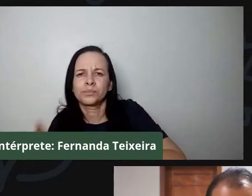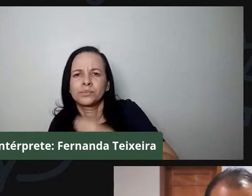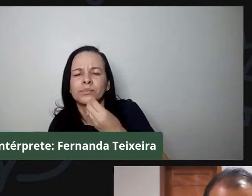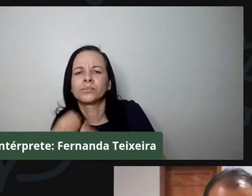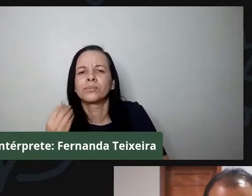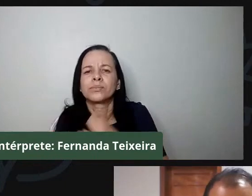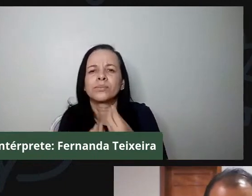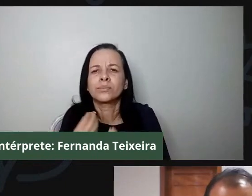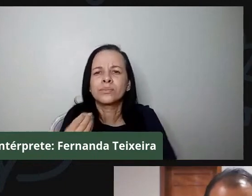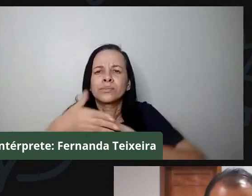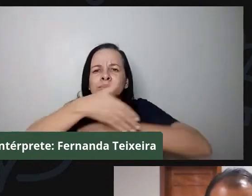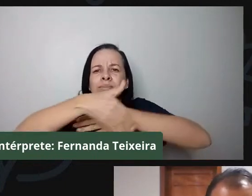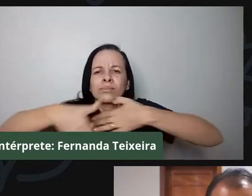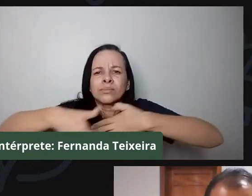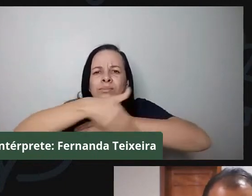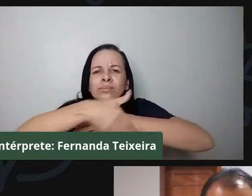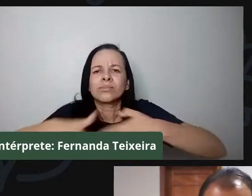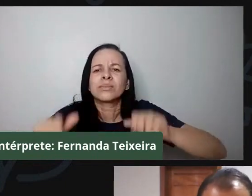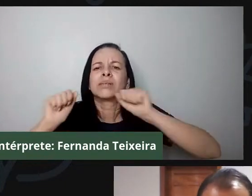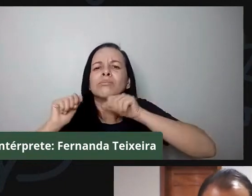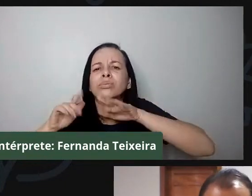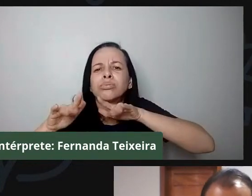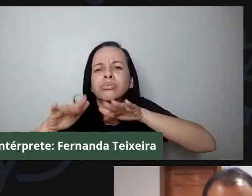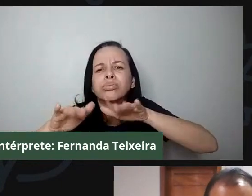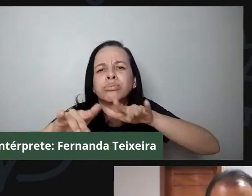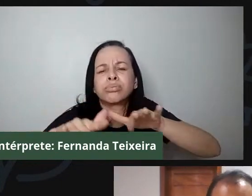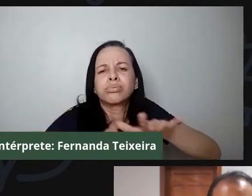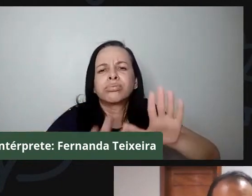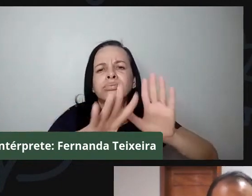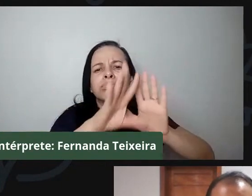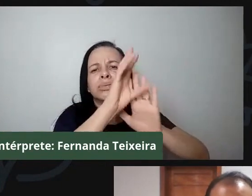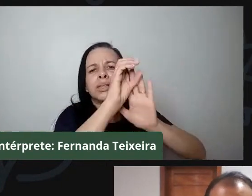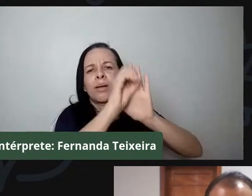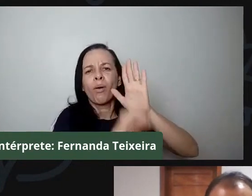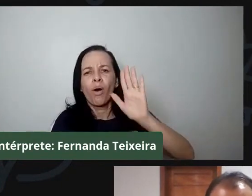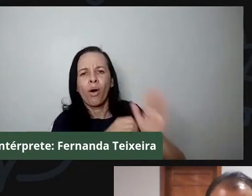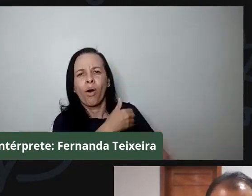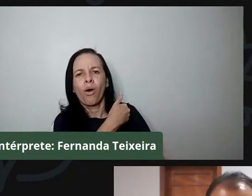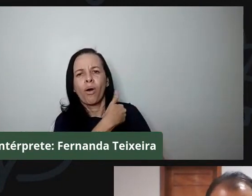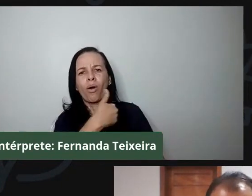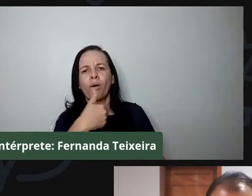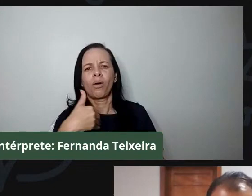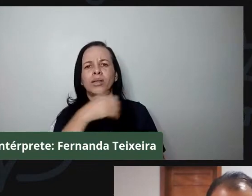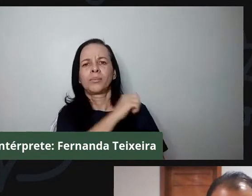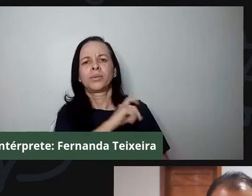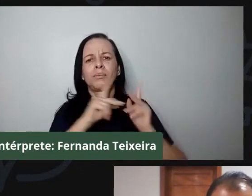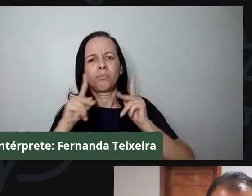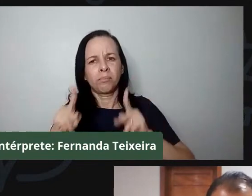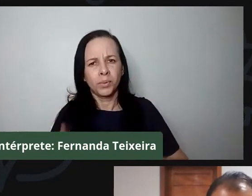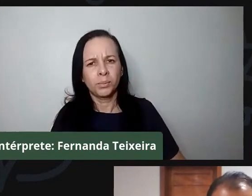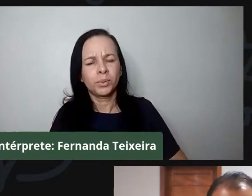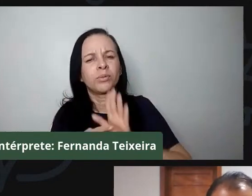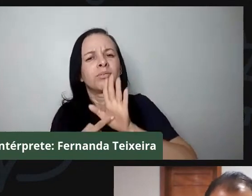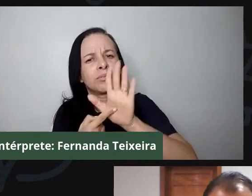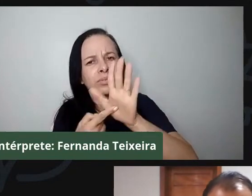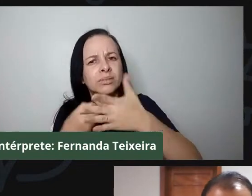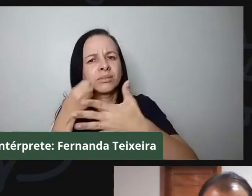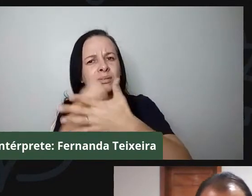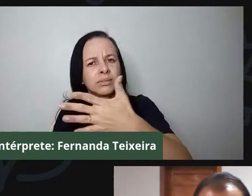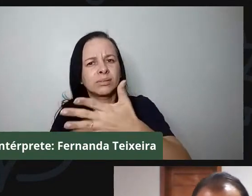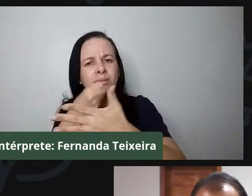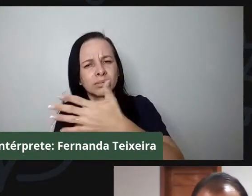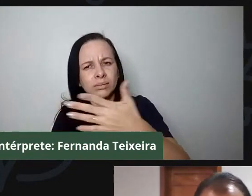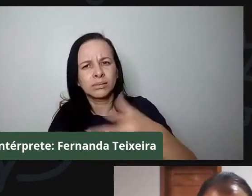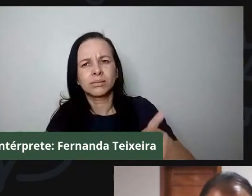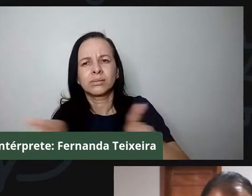ruas, ocupado órgãos públicos, têm buscado visibilizar a luta das comunidades crombolas. E é elas que